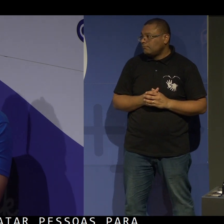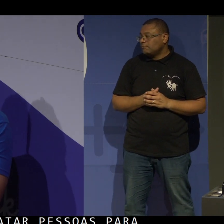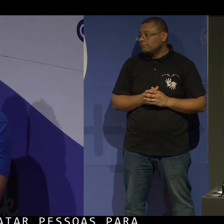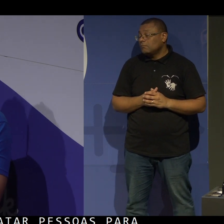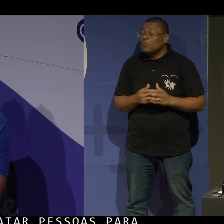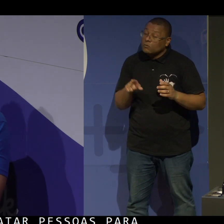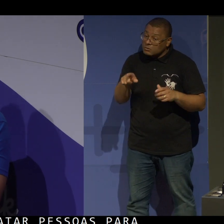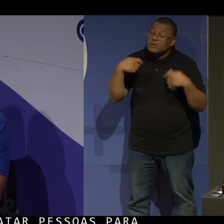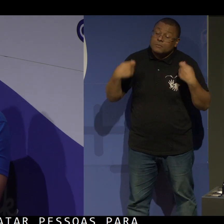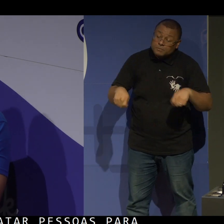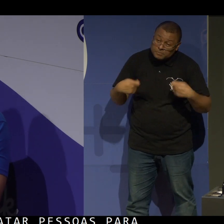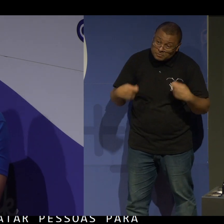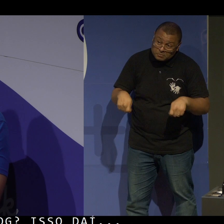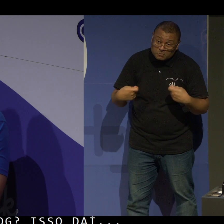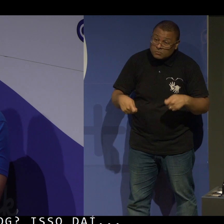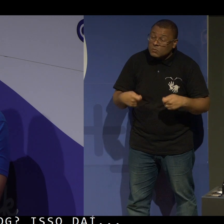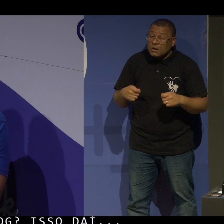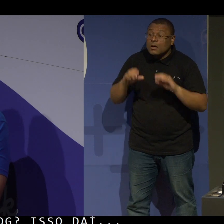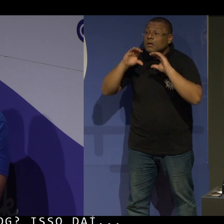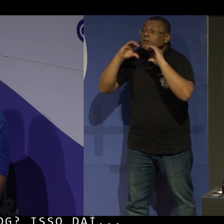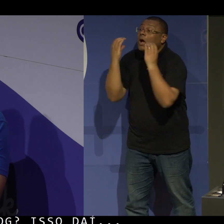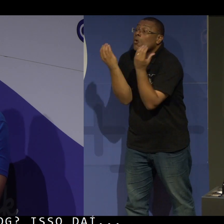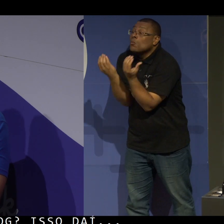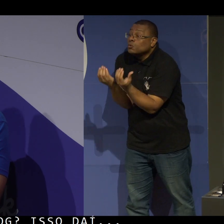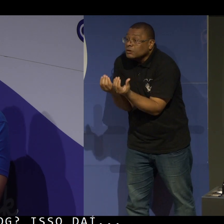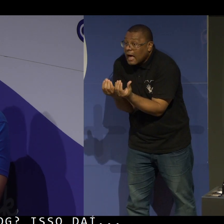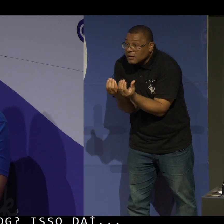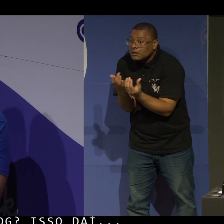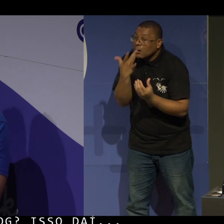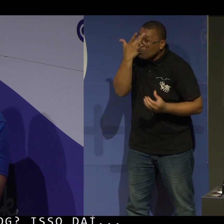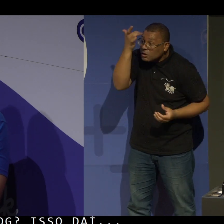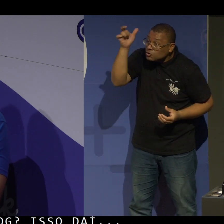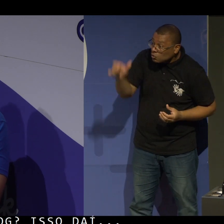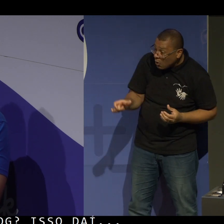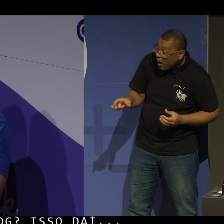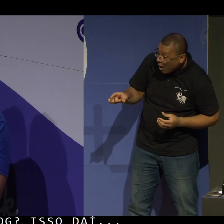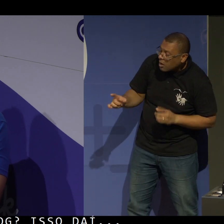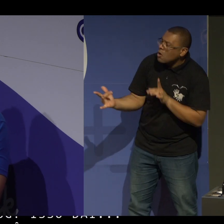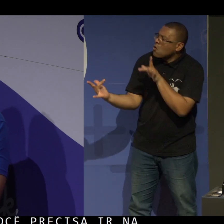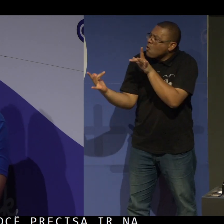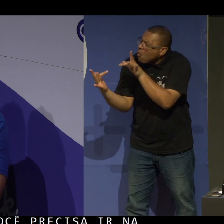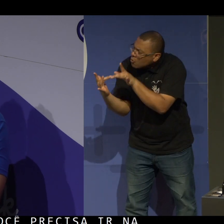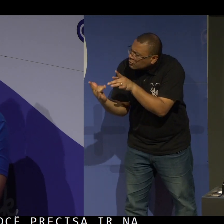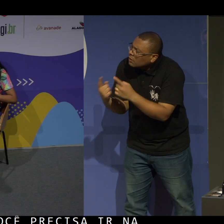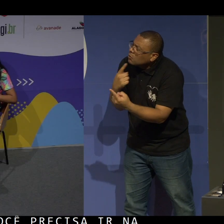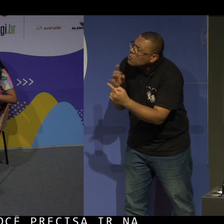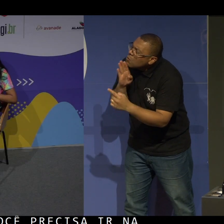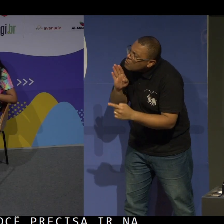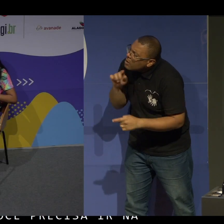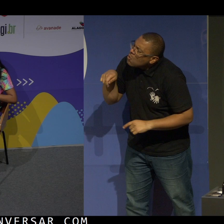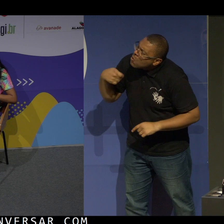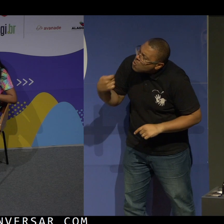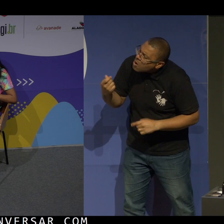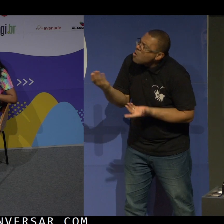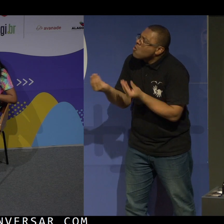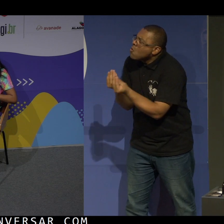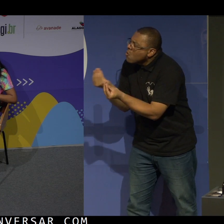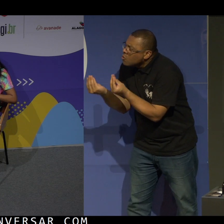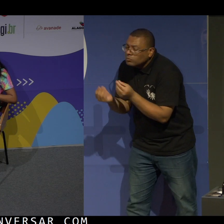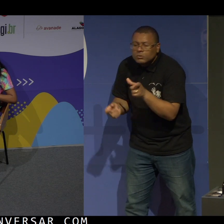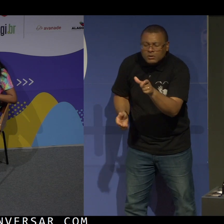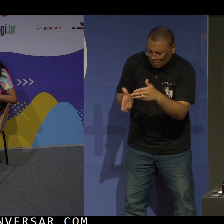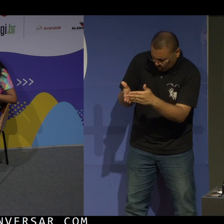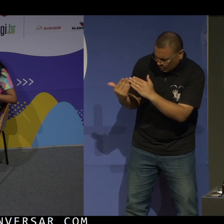Você precisa ir na comunidade e conversar com pessoas, entrar em contato com pessoas, pedir. Não existe